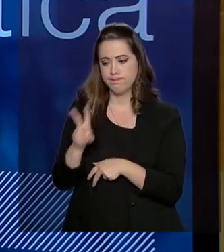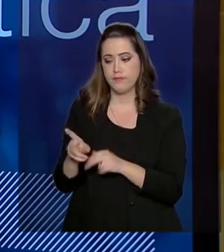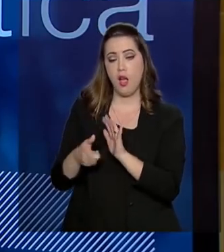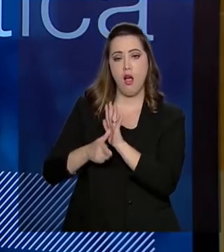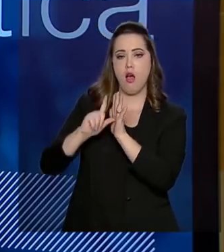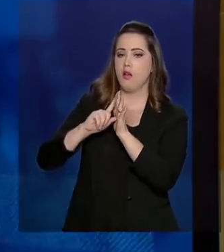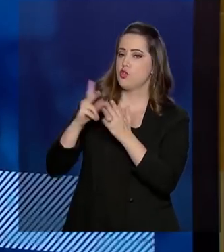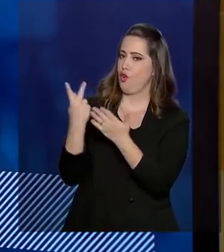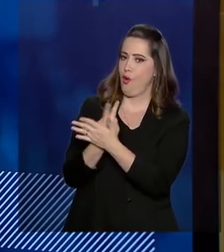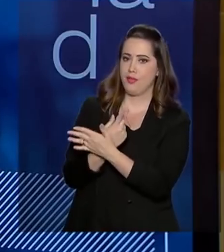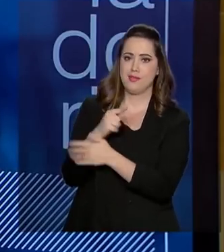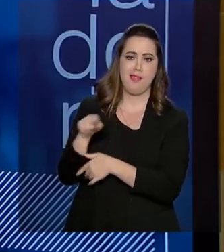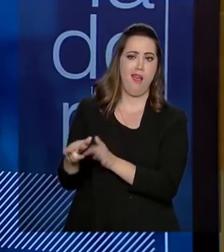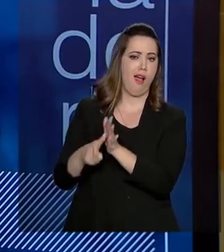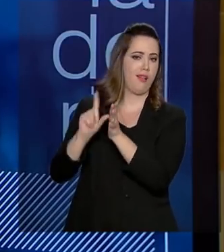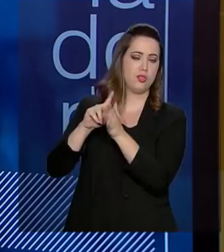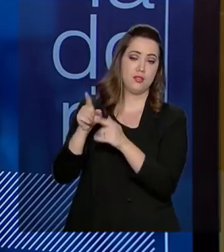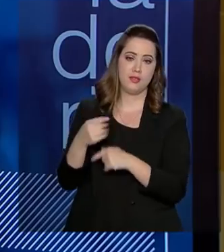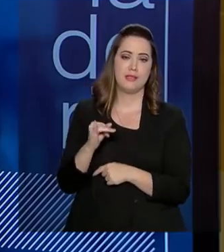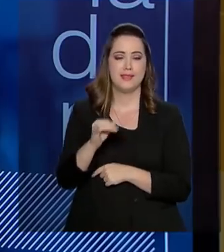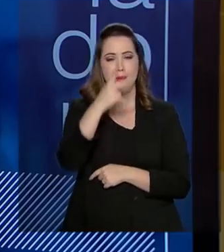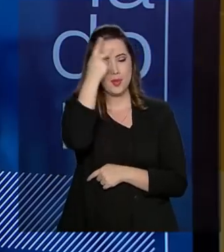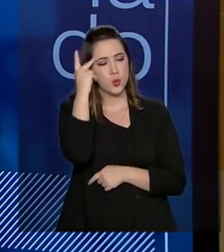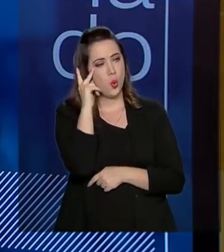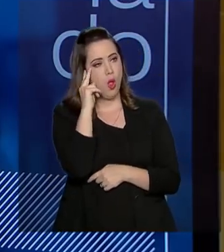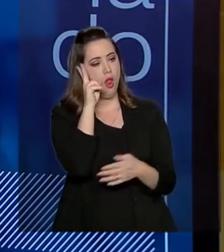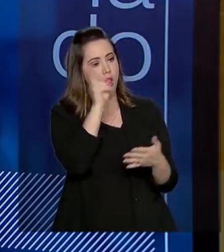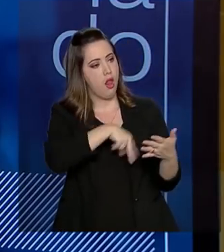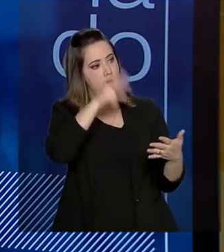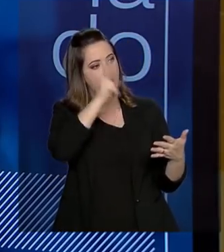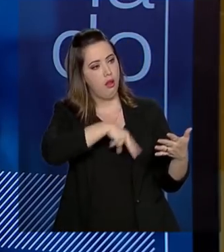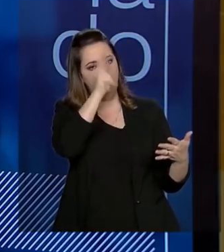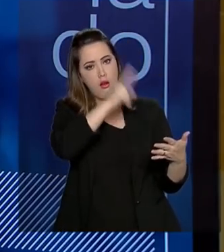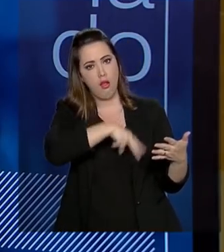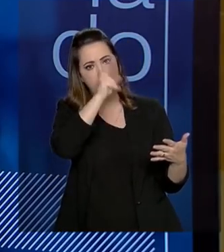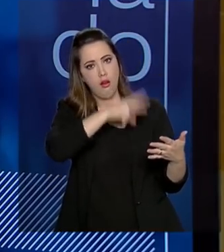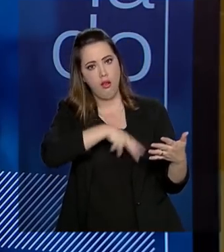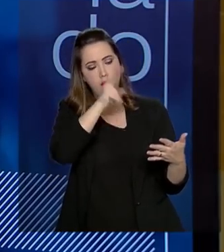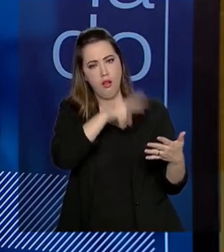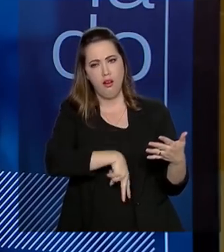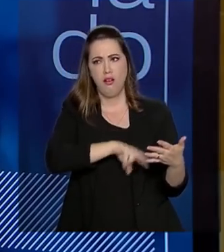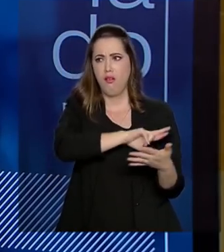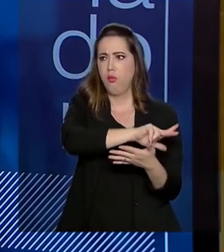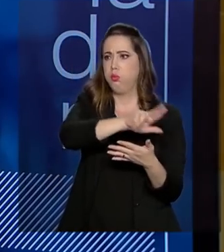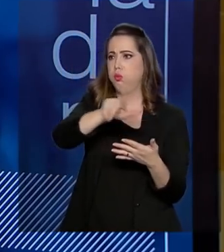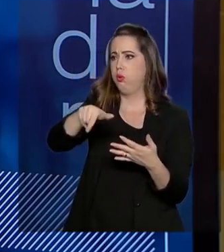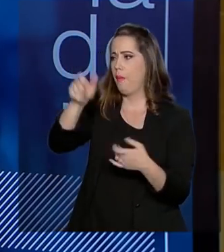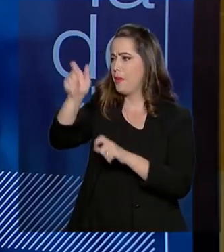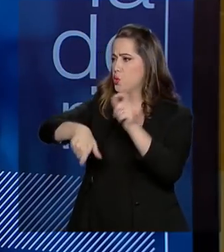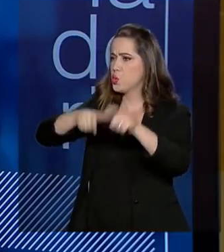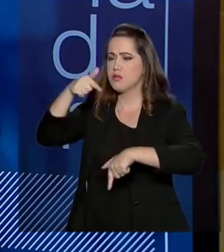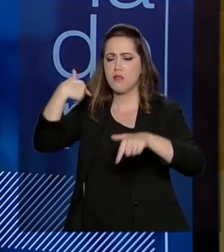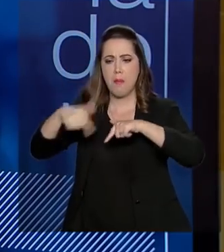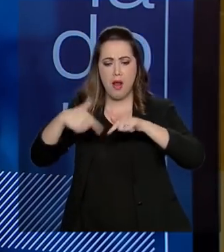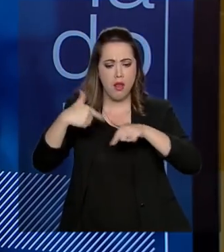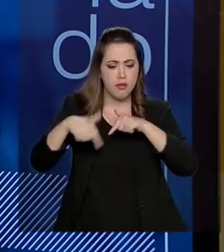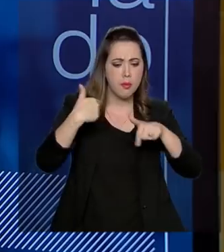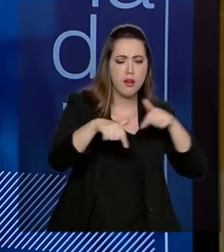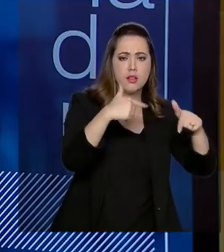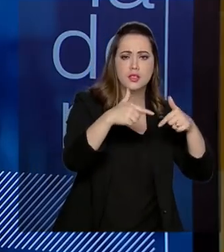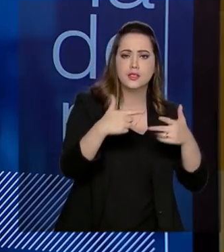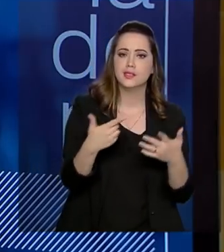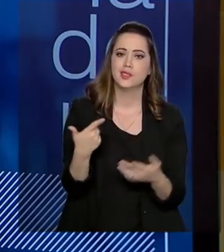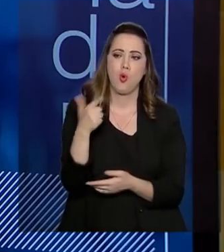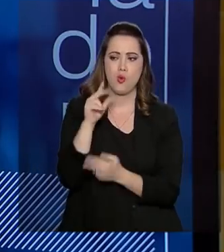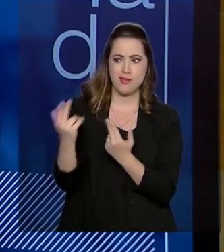servidores fazendo esse trabalho, lendo cada edital, nós teríamos um inúmero, um sem número de servidores trabalhando nisso e